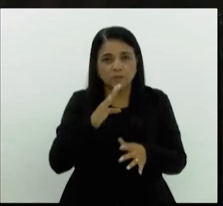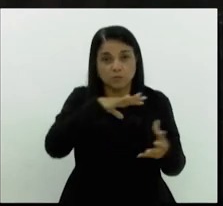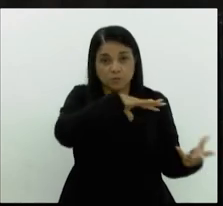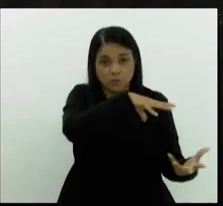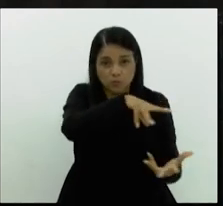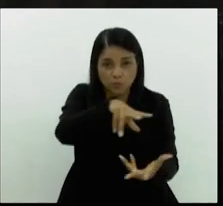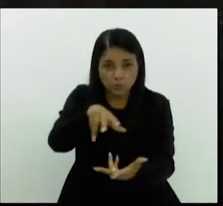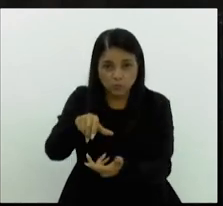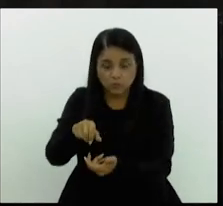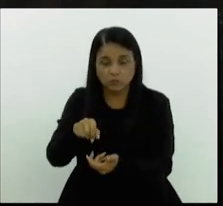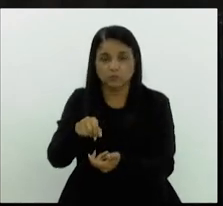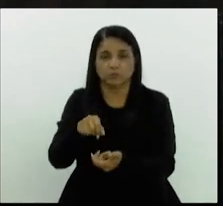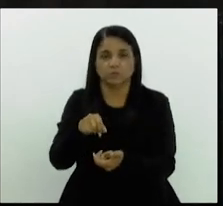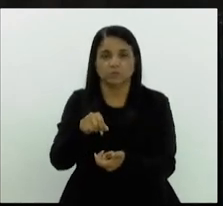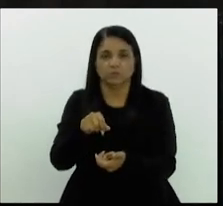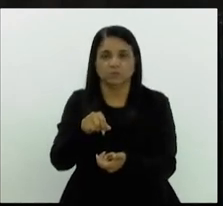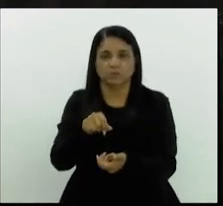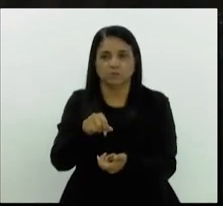inteiro